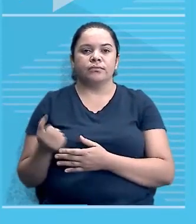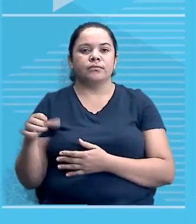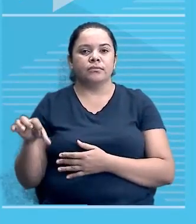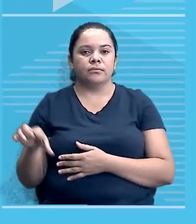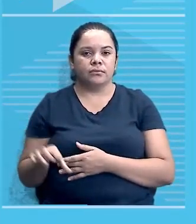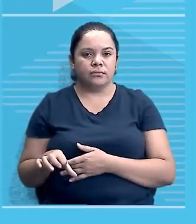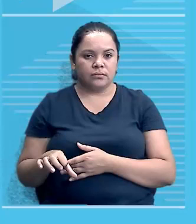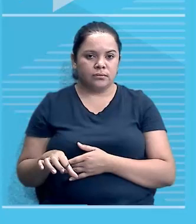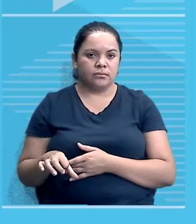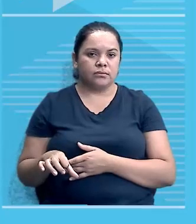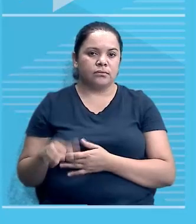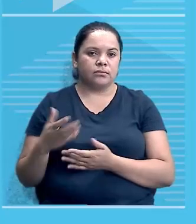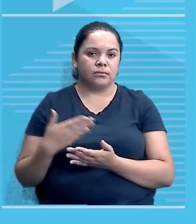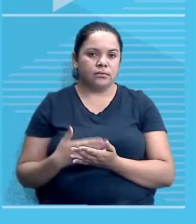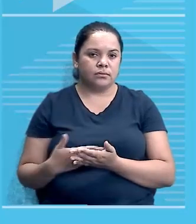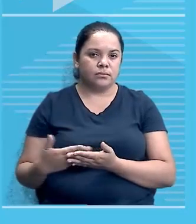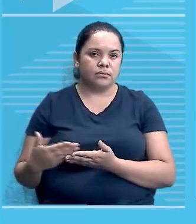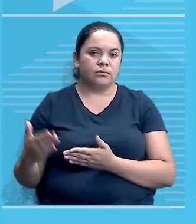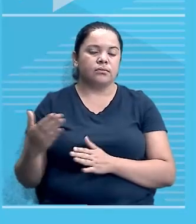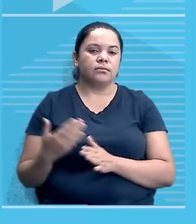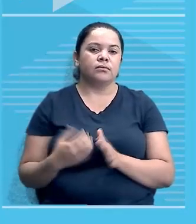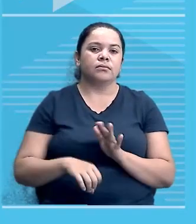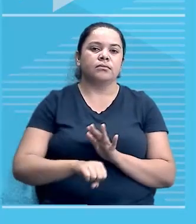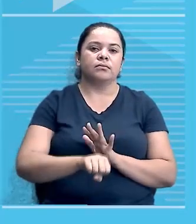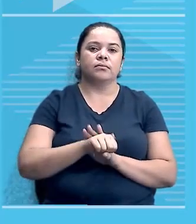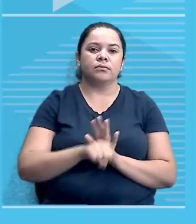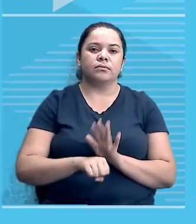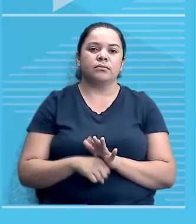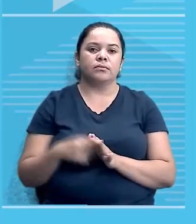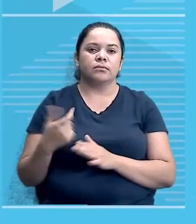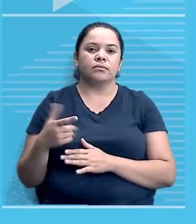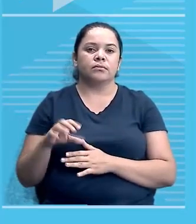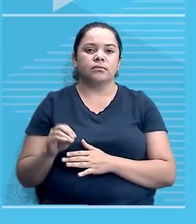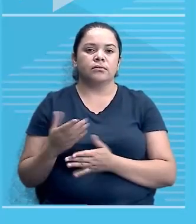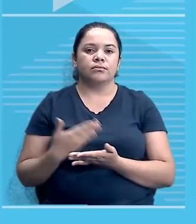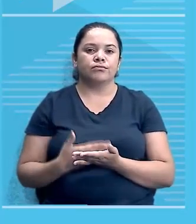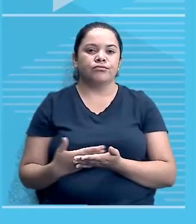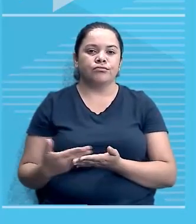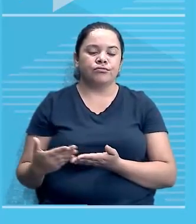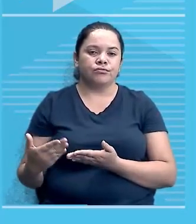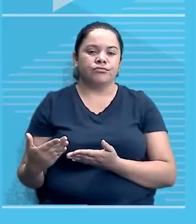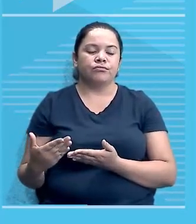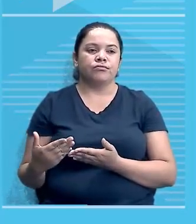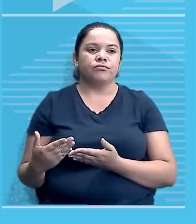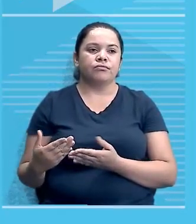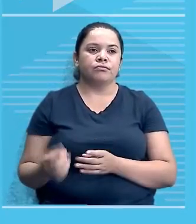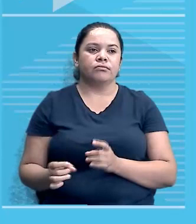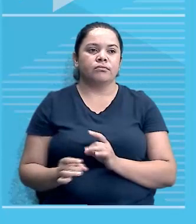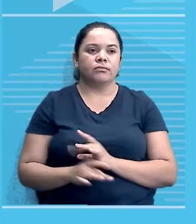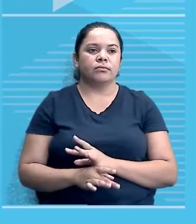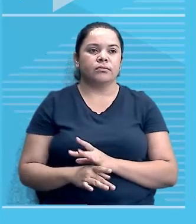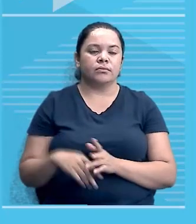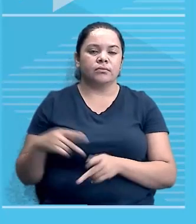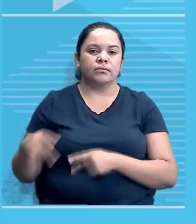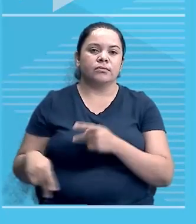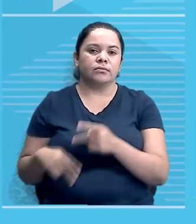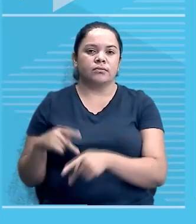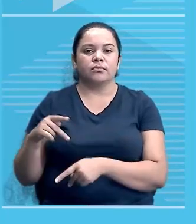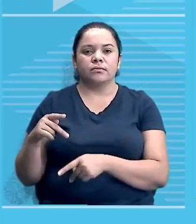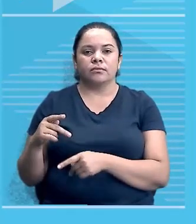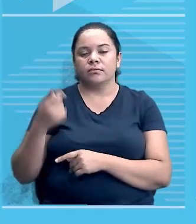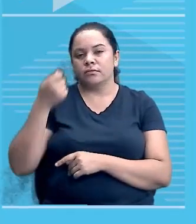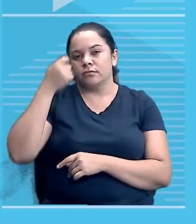a partir do século XX, começa a desmoronar. Os povos africanos liderando